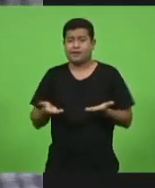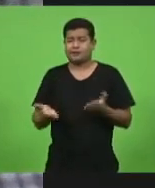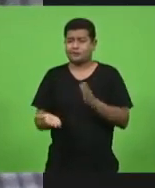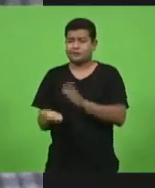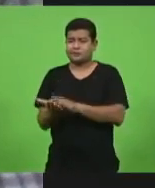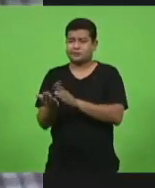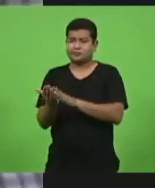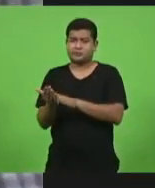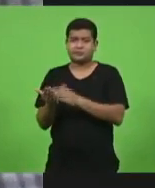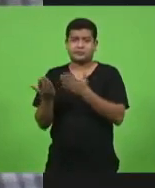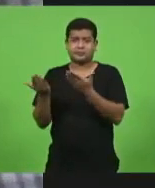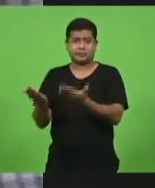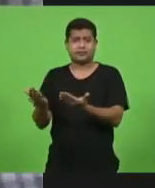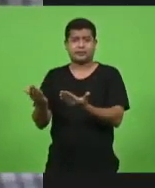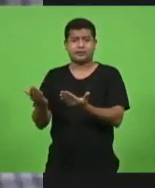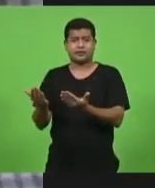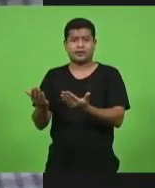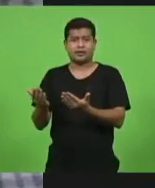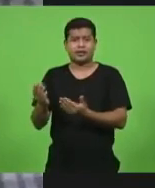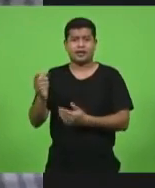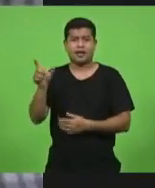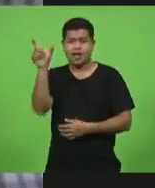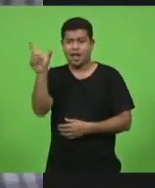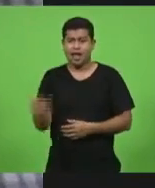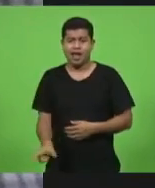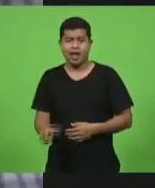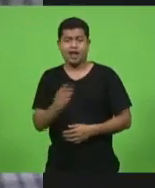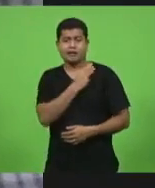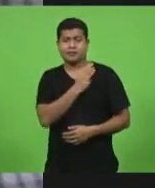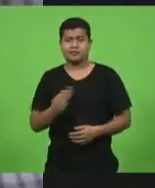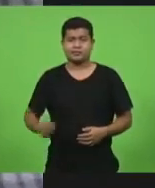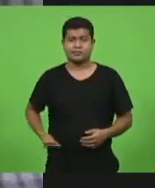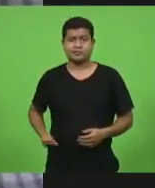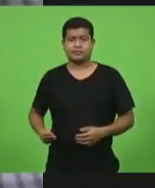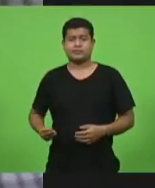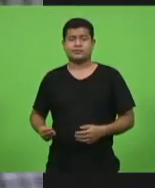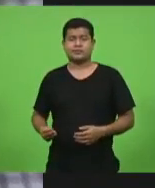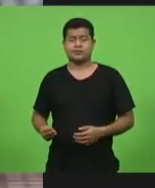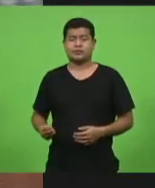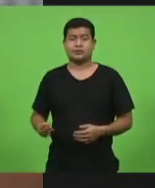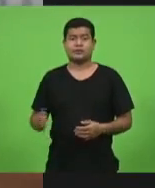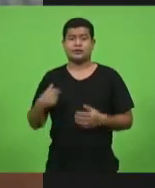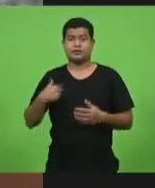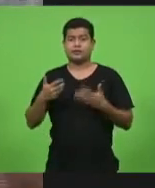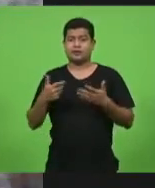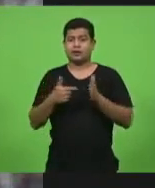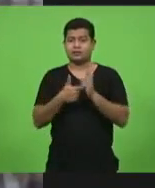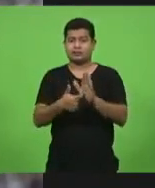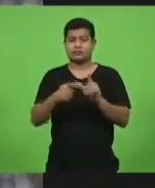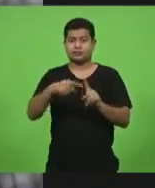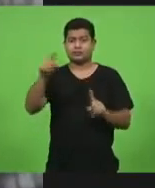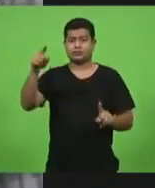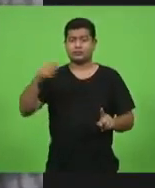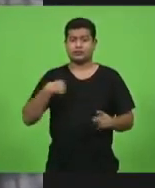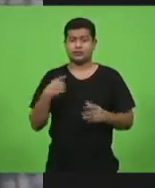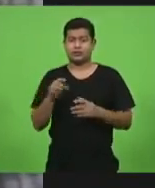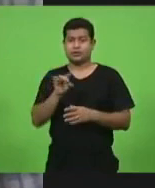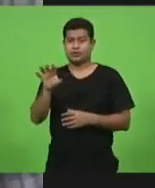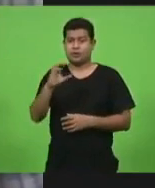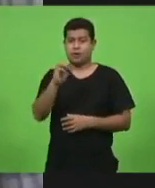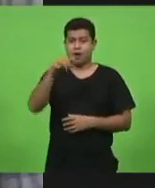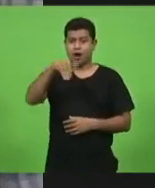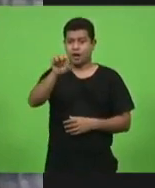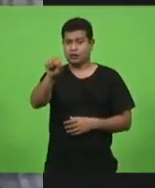aplausos né o ministro que no Brasil e aqui eu quero citar alguns dados que são da Organização Mundial de